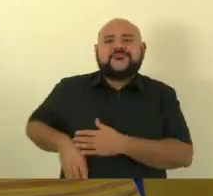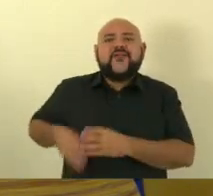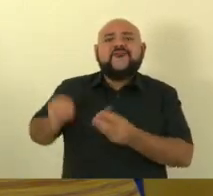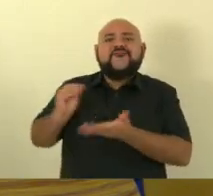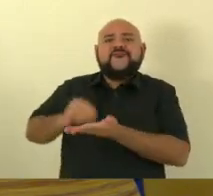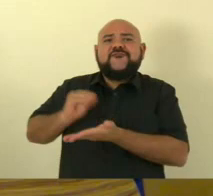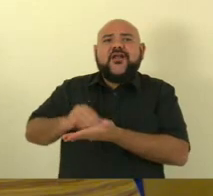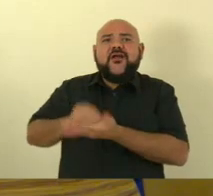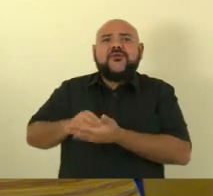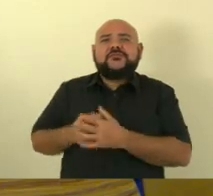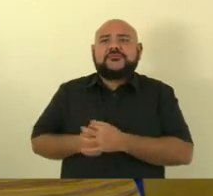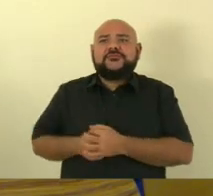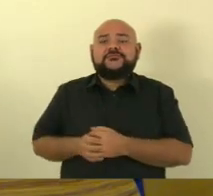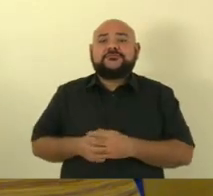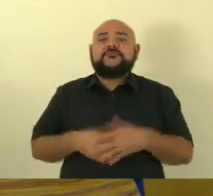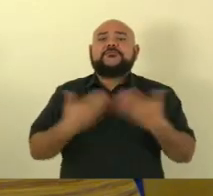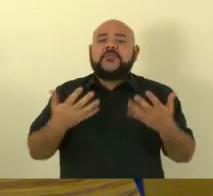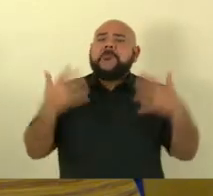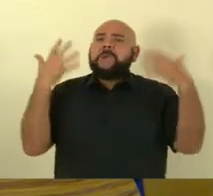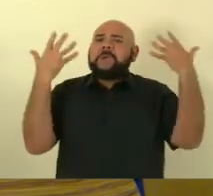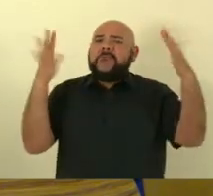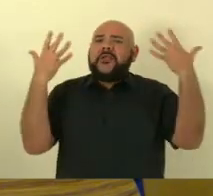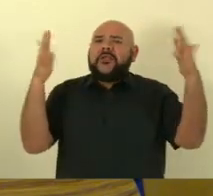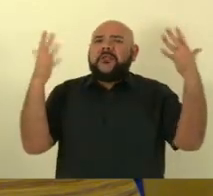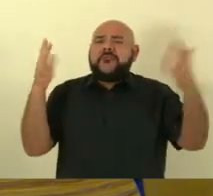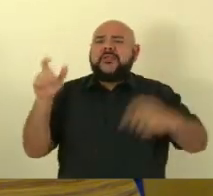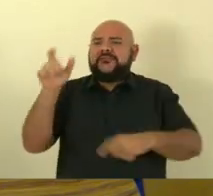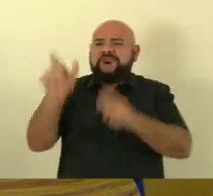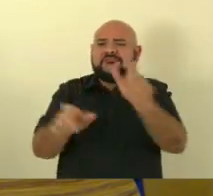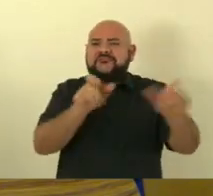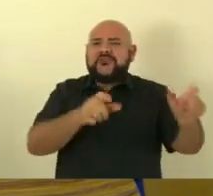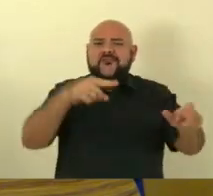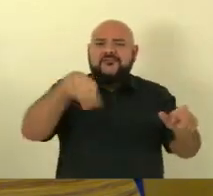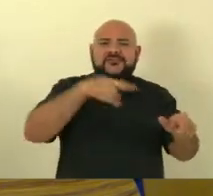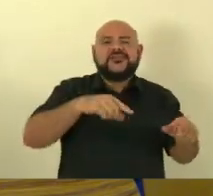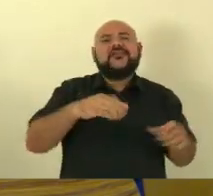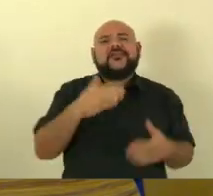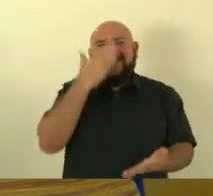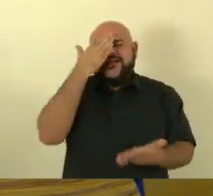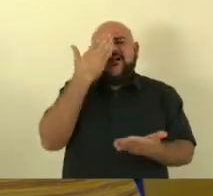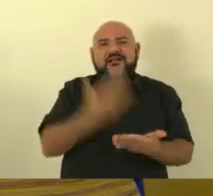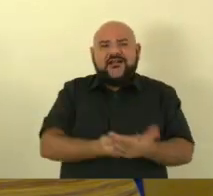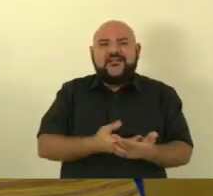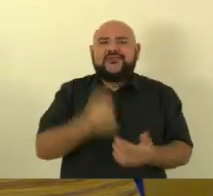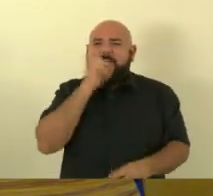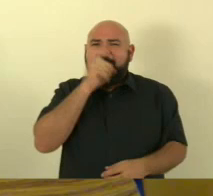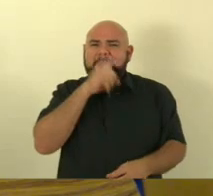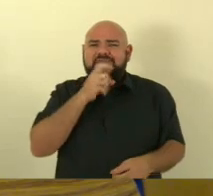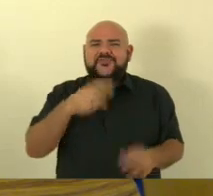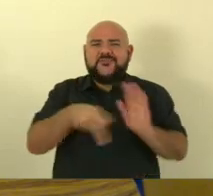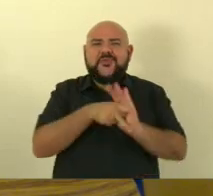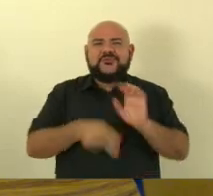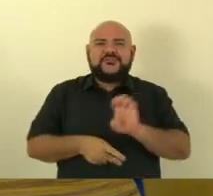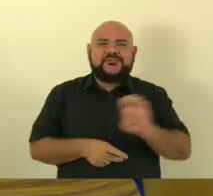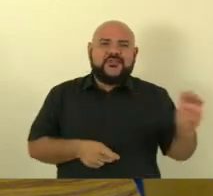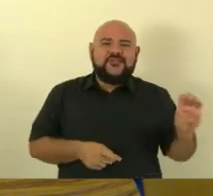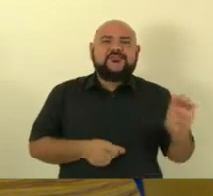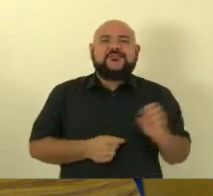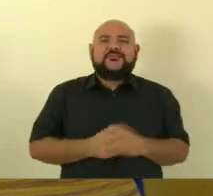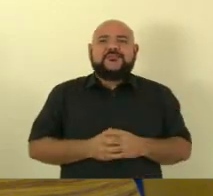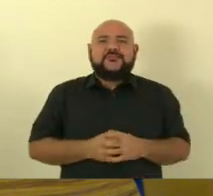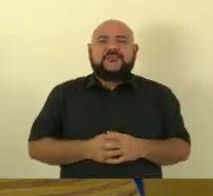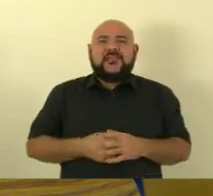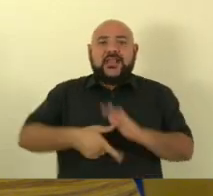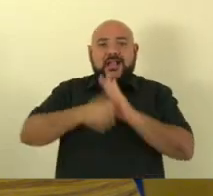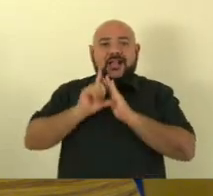cofre parabéns aí a todos que acreditaram nas mentiras quanto mais da esquerda que passou 16 anos no